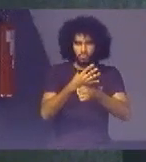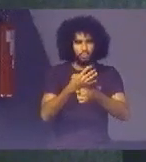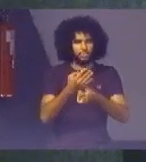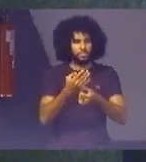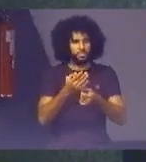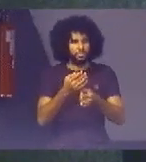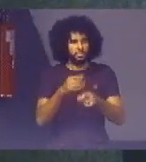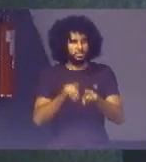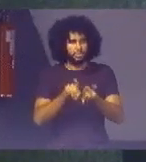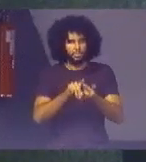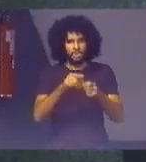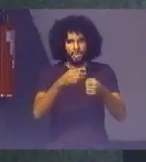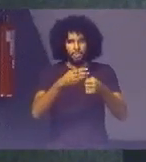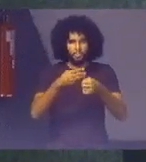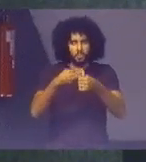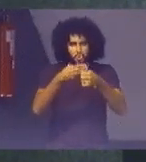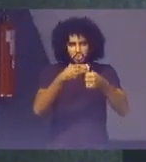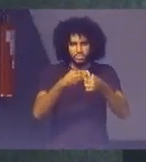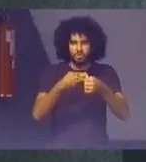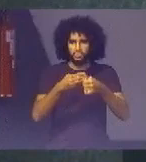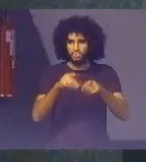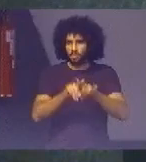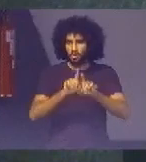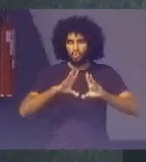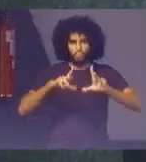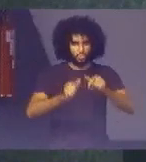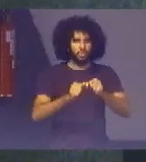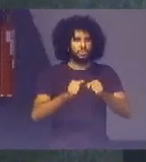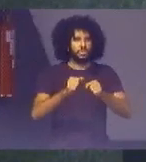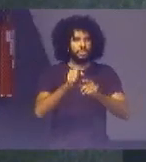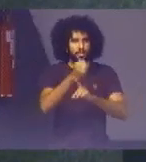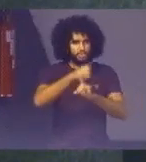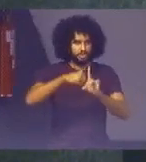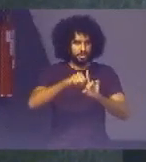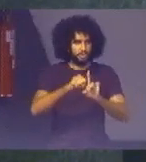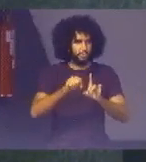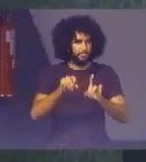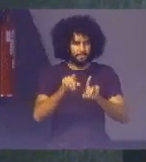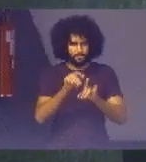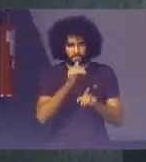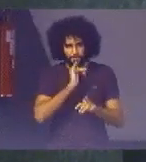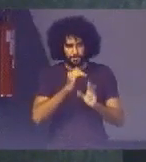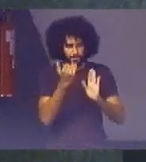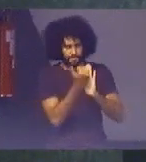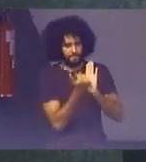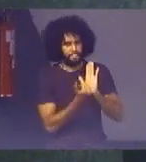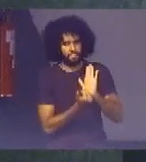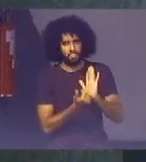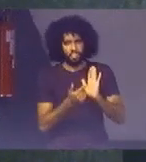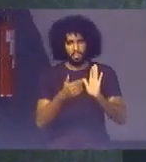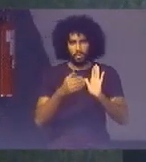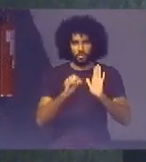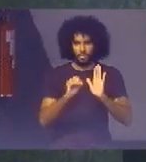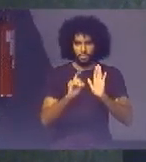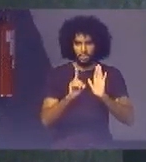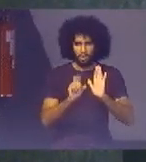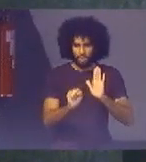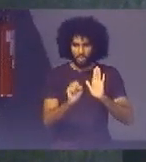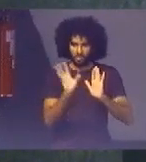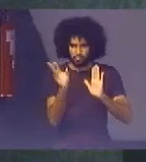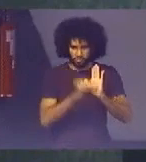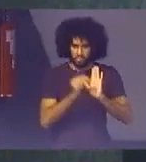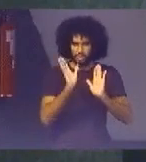E também a sociedade É claro Para todo mundo Que a agenda Dos ODS Ela já está Impregnada Na sociedade